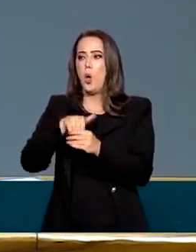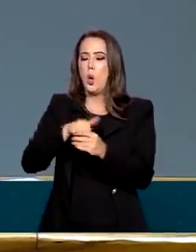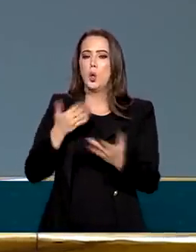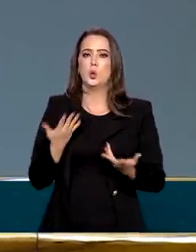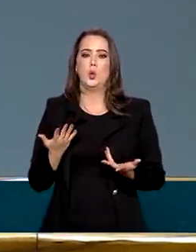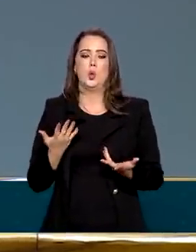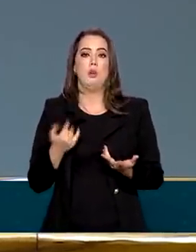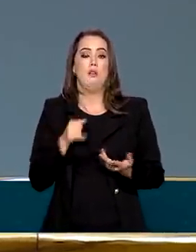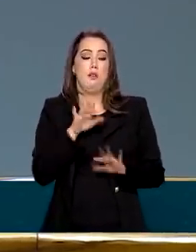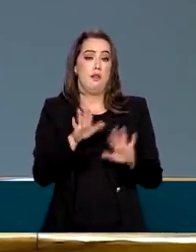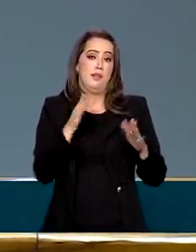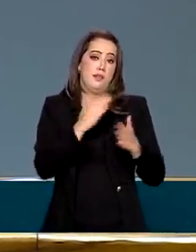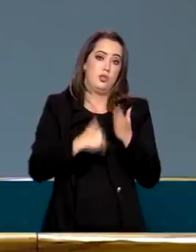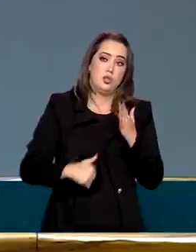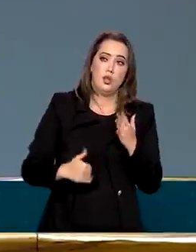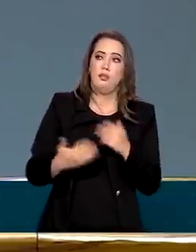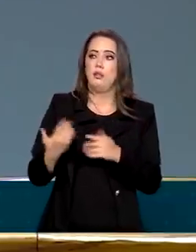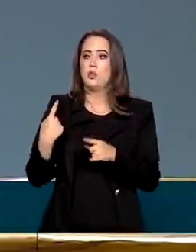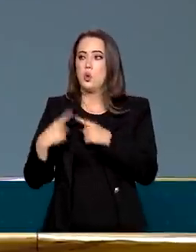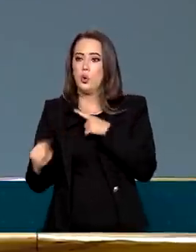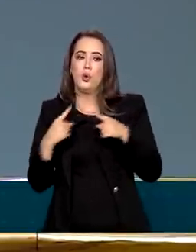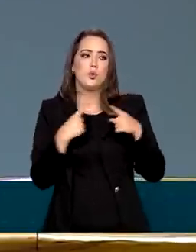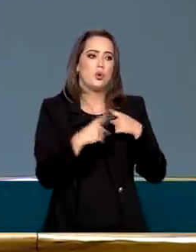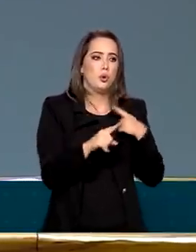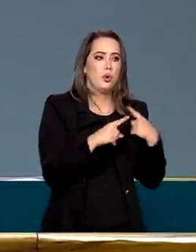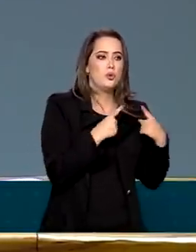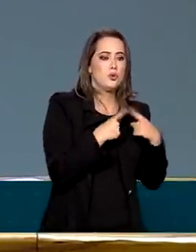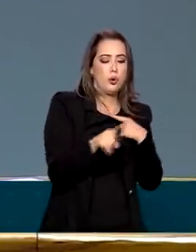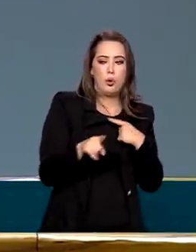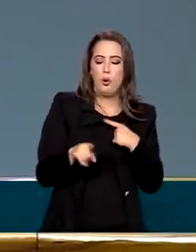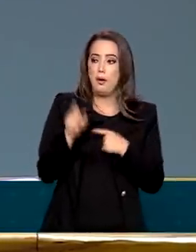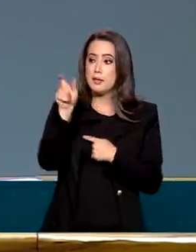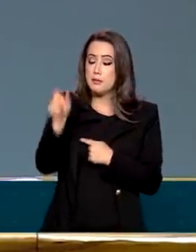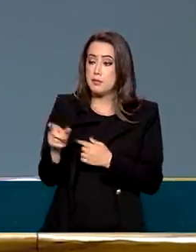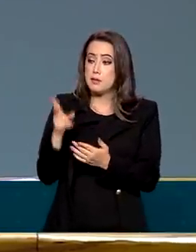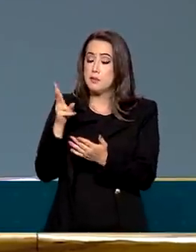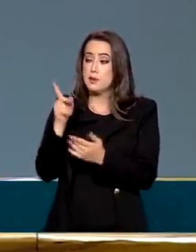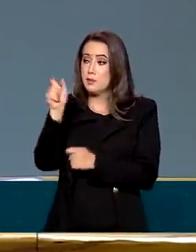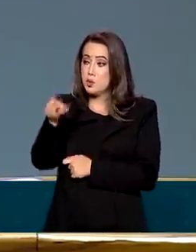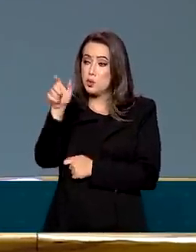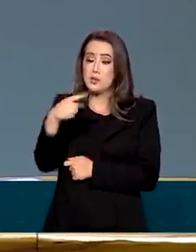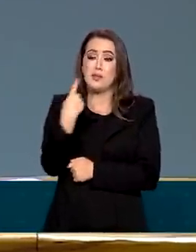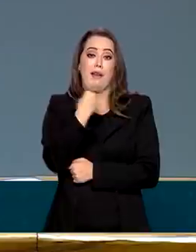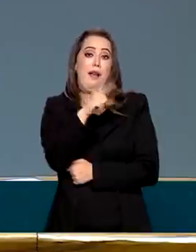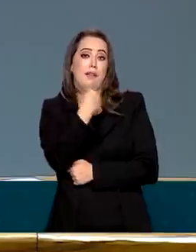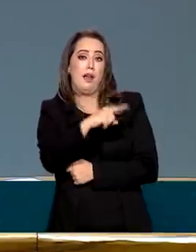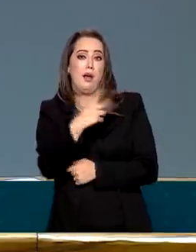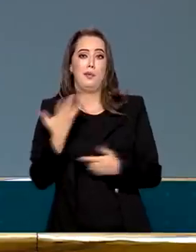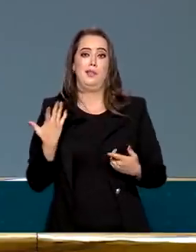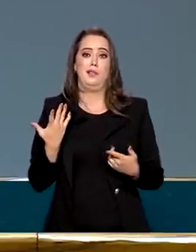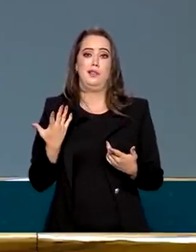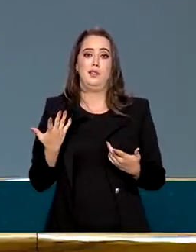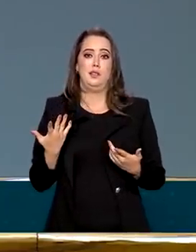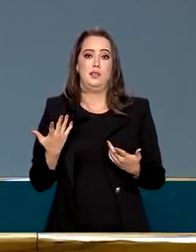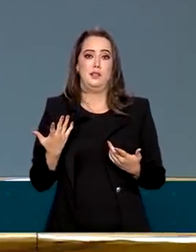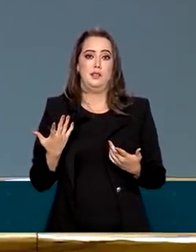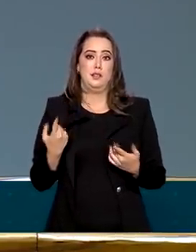fazer agora, tira o subsídio aqui. Ah, isso não pode, porque não sei o Então, as mesmas pessoas que inviabilizam o programa